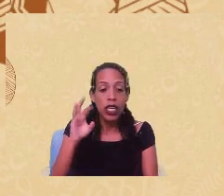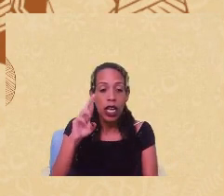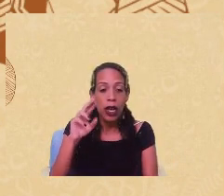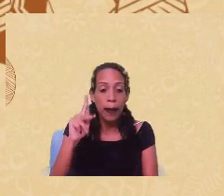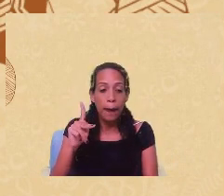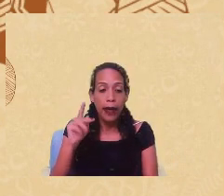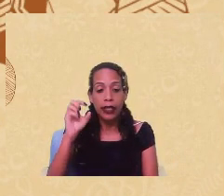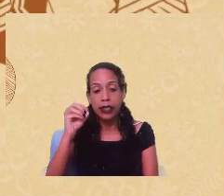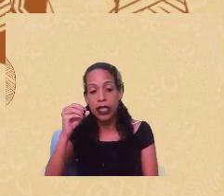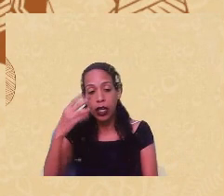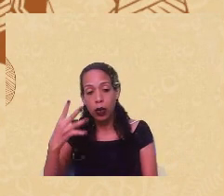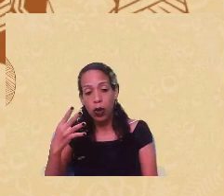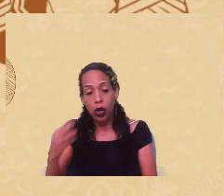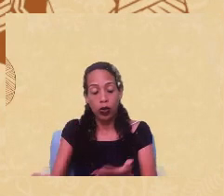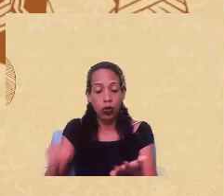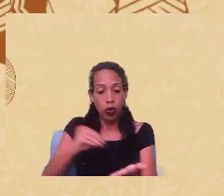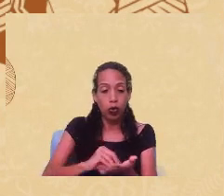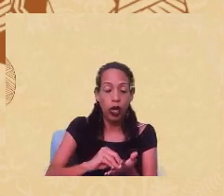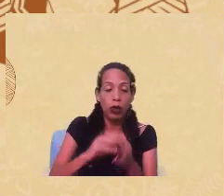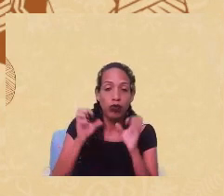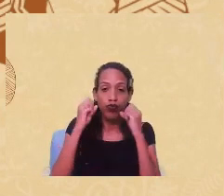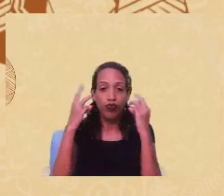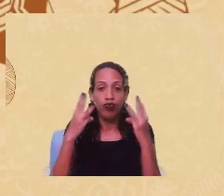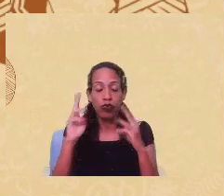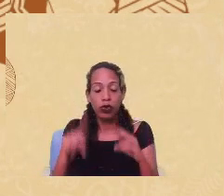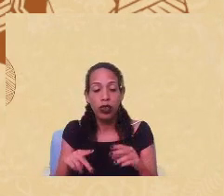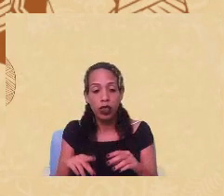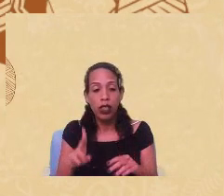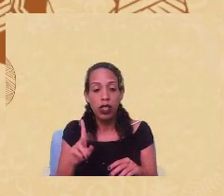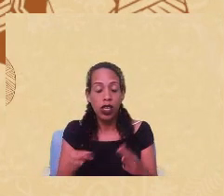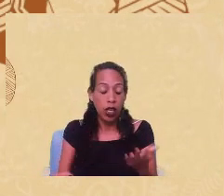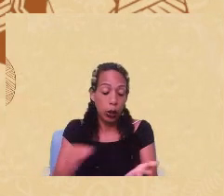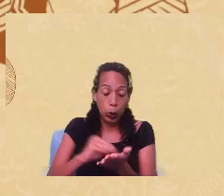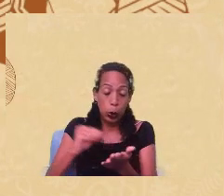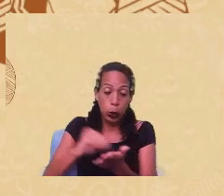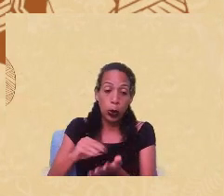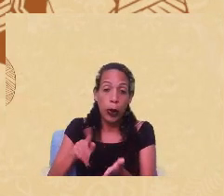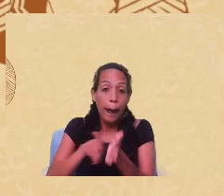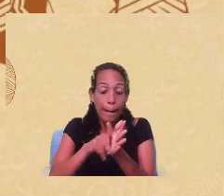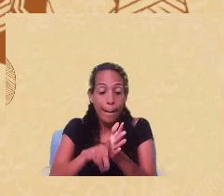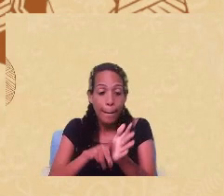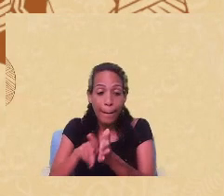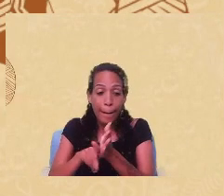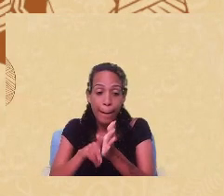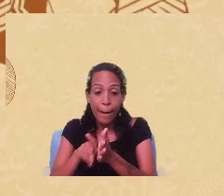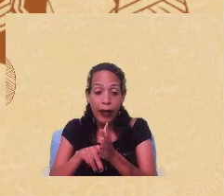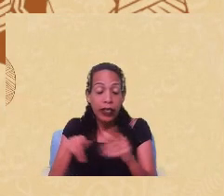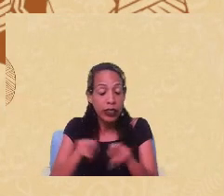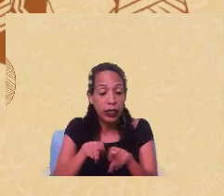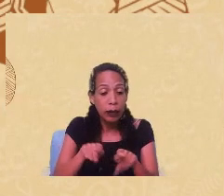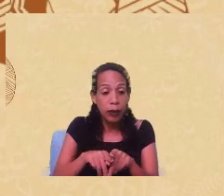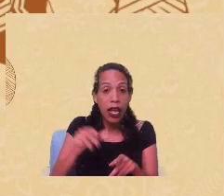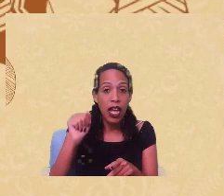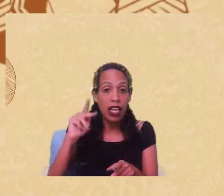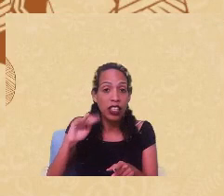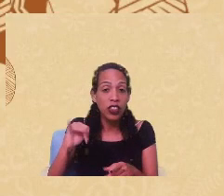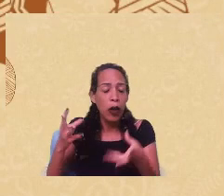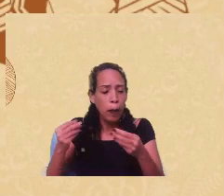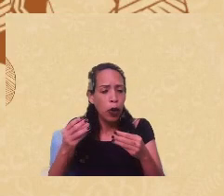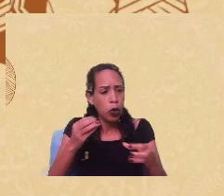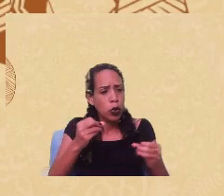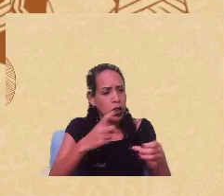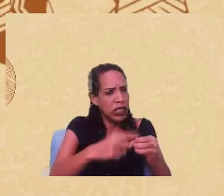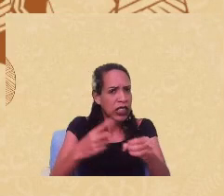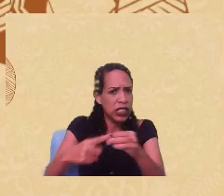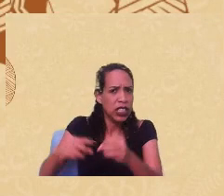publicação desse evento, né, e um evento que agregou pesquisadoras e ativistas de vários estados do Brasil